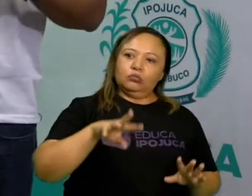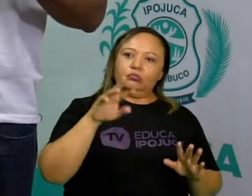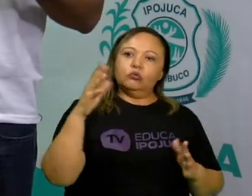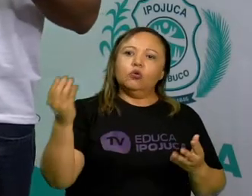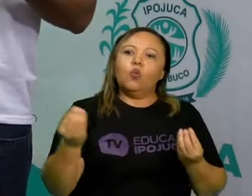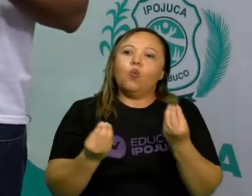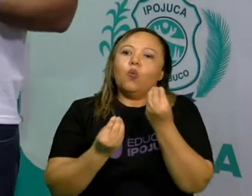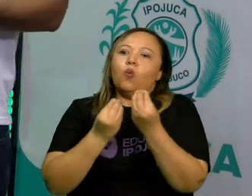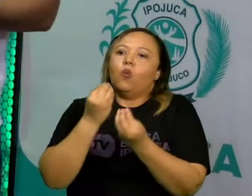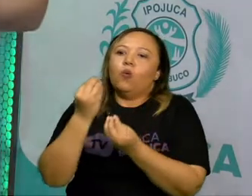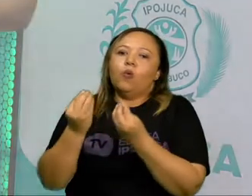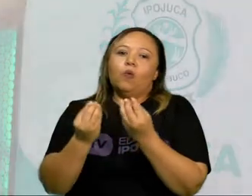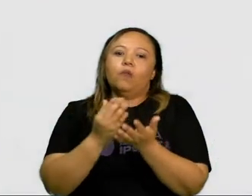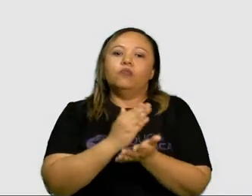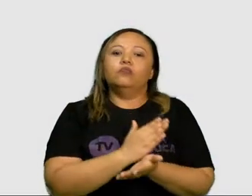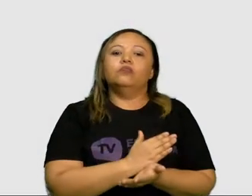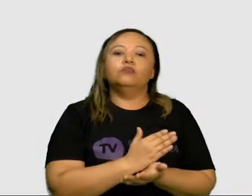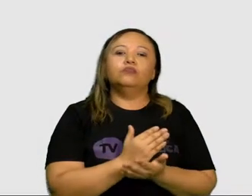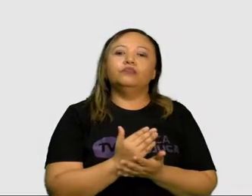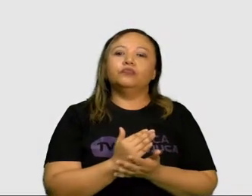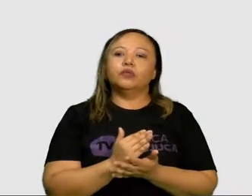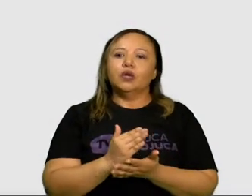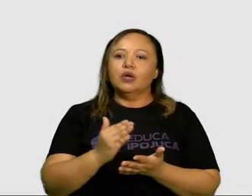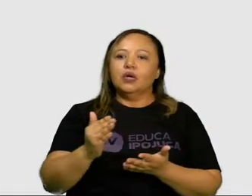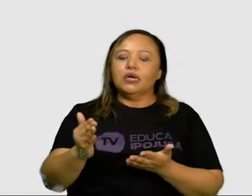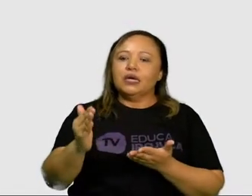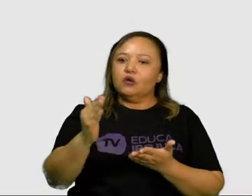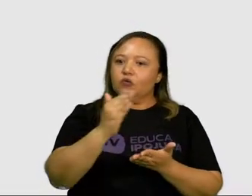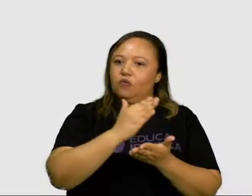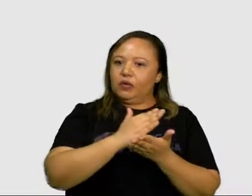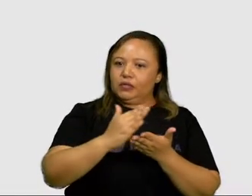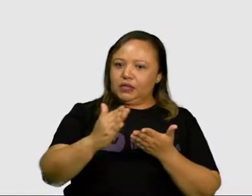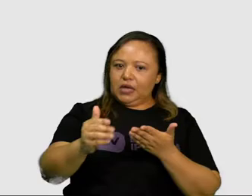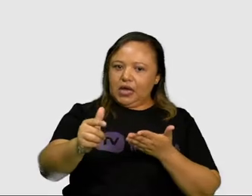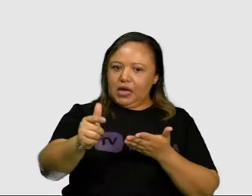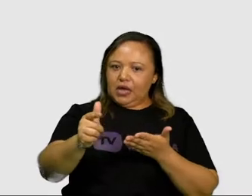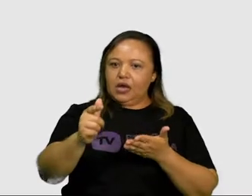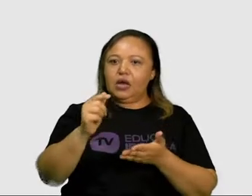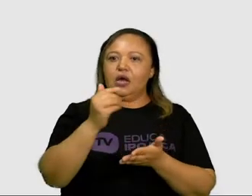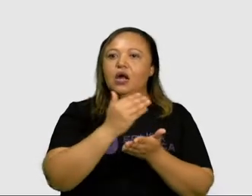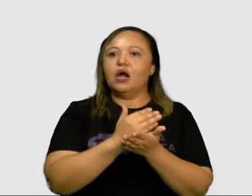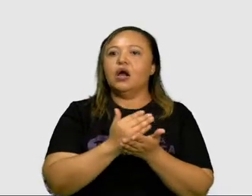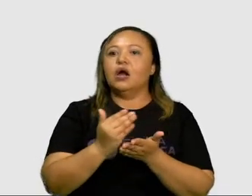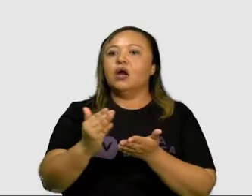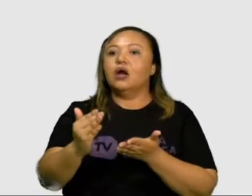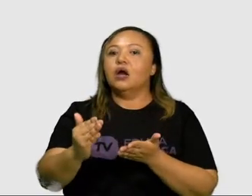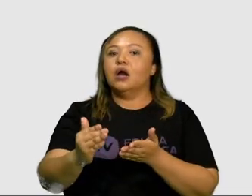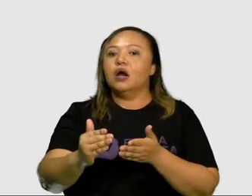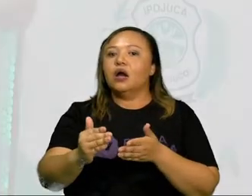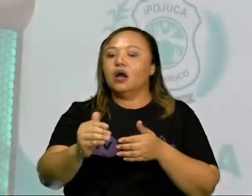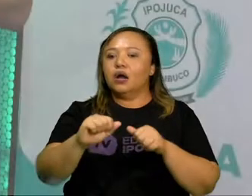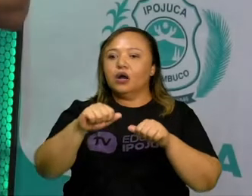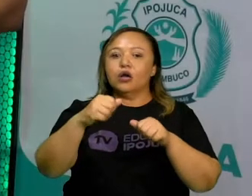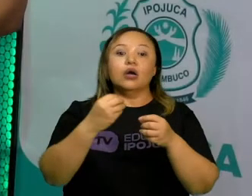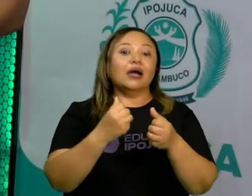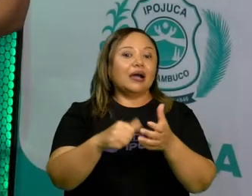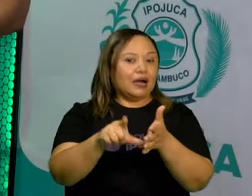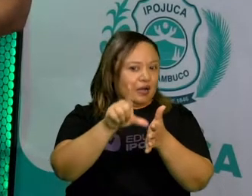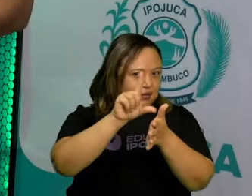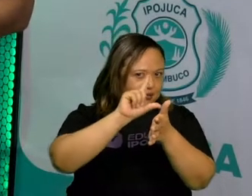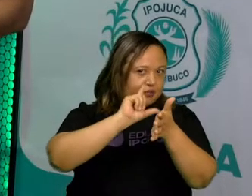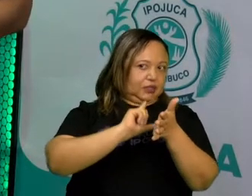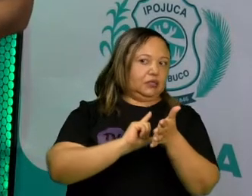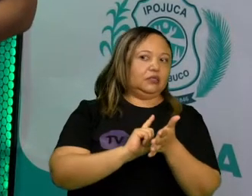Mas para que a gente possa iniciar falando sobre os jogos eletrônicos, eu vou trazer aqui para vocês uma definição de jogo, essa definição é de